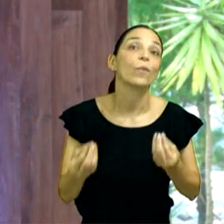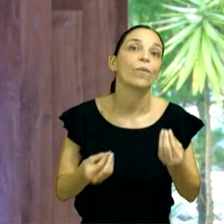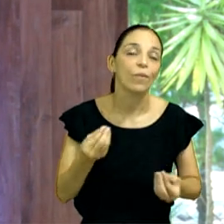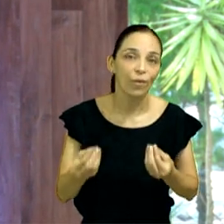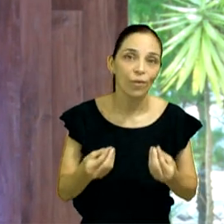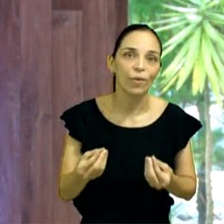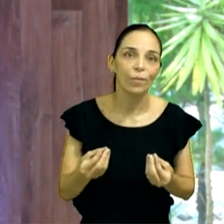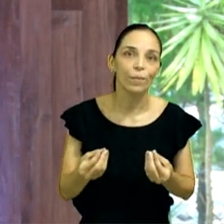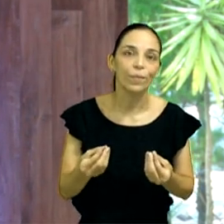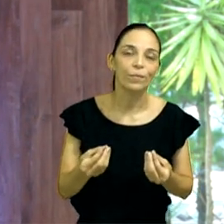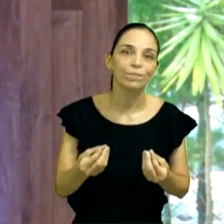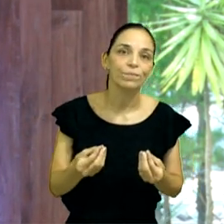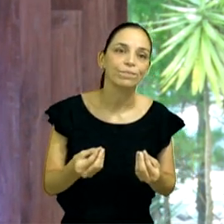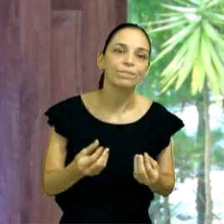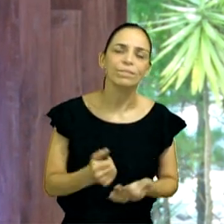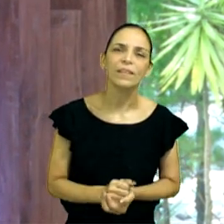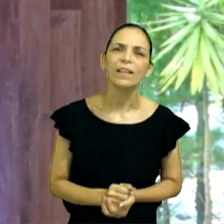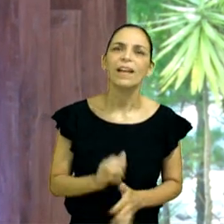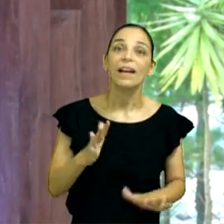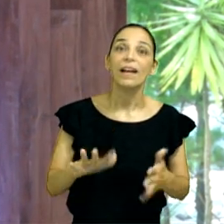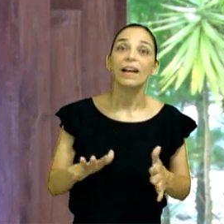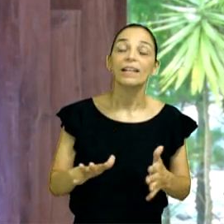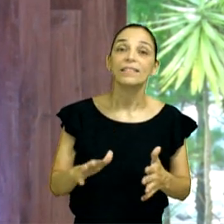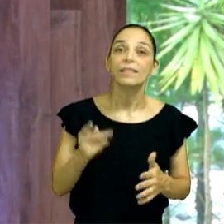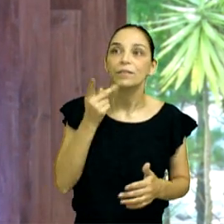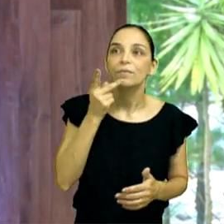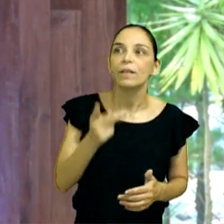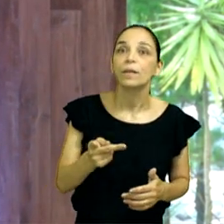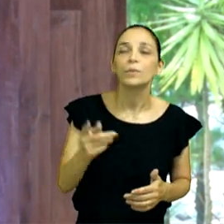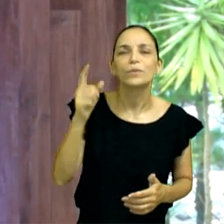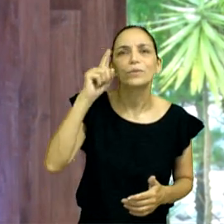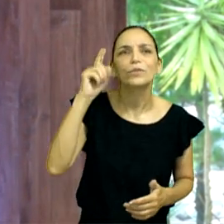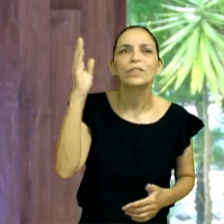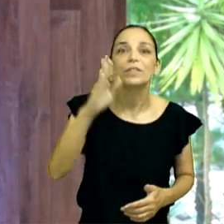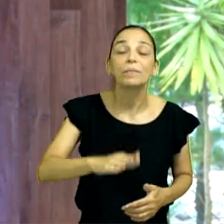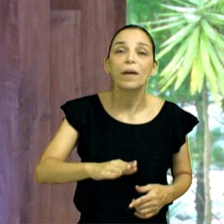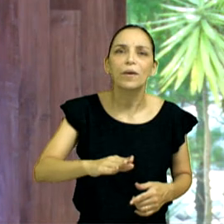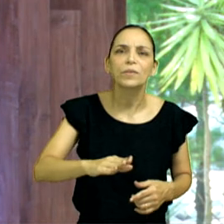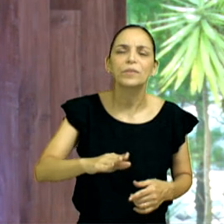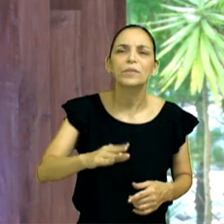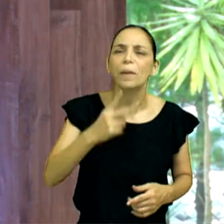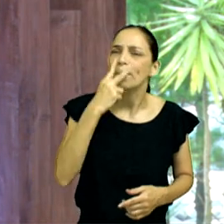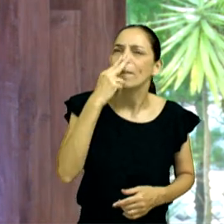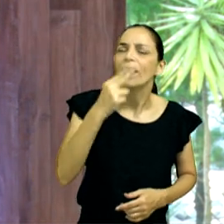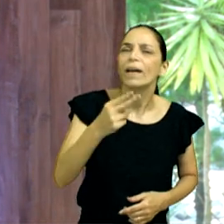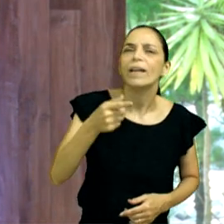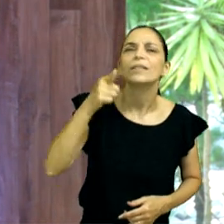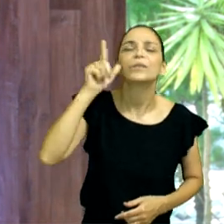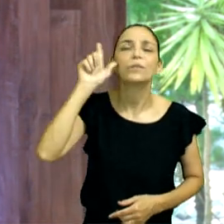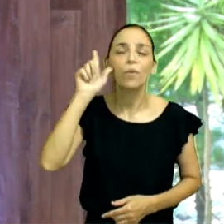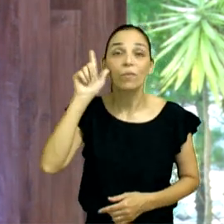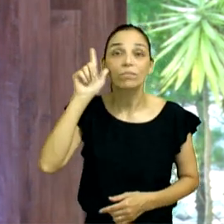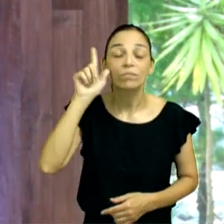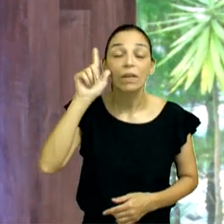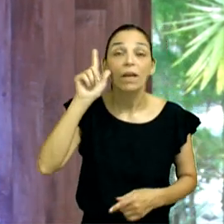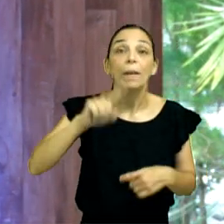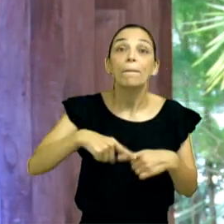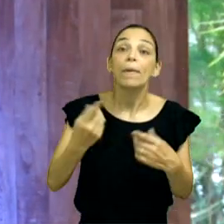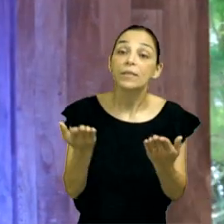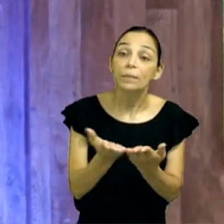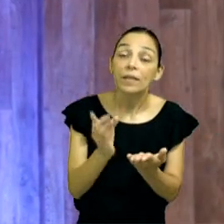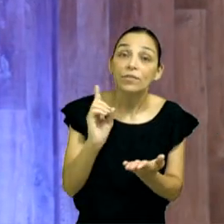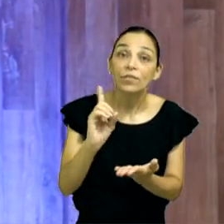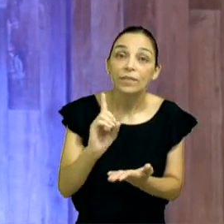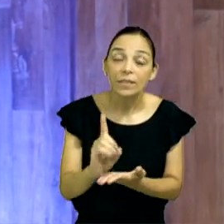Quando fala vivemos dias maus, parece que a notícia é de ontem, de hoje, de manhã. Mas é a palavra de Deus que foi escrita